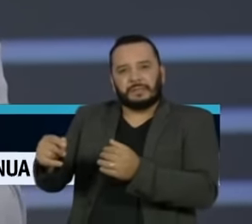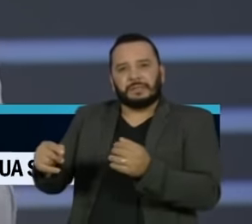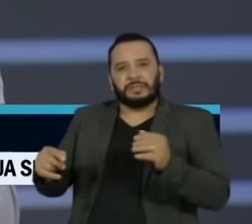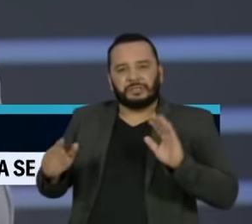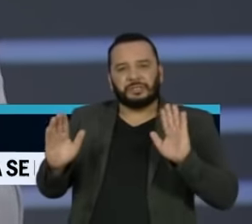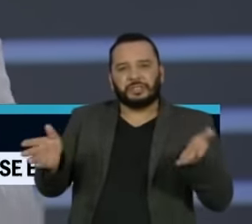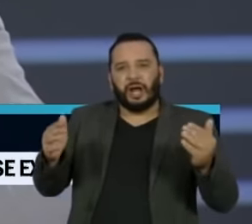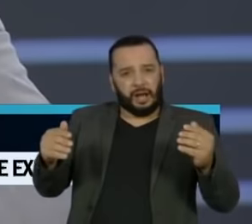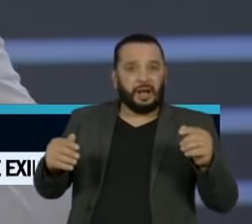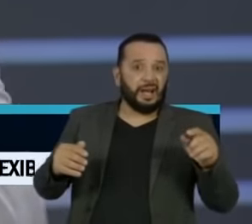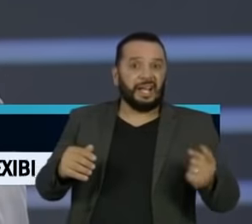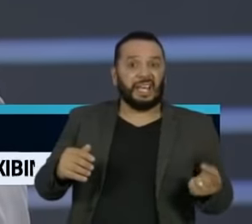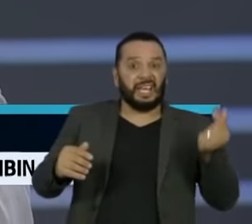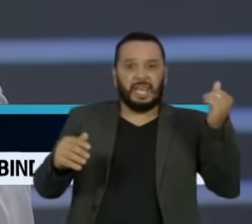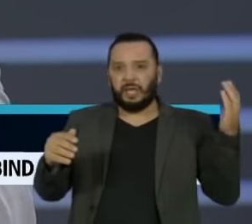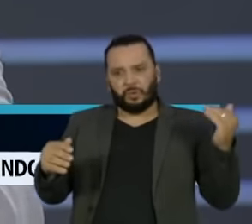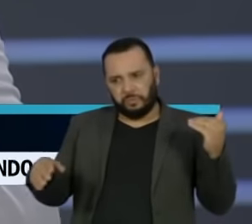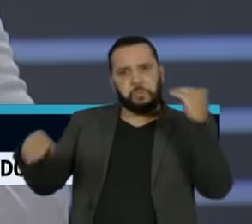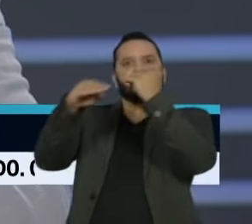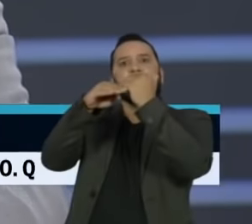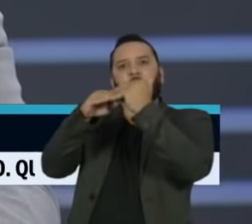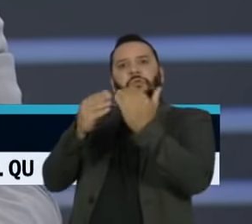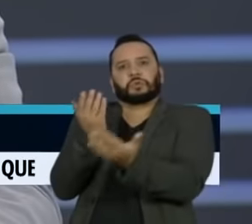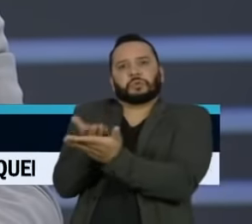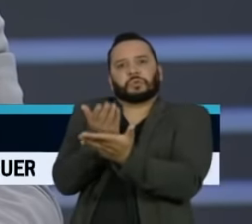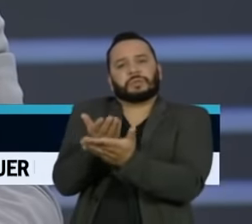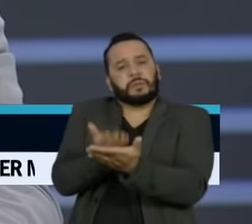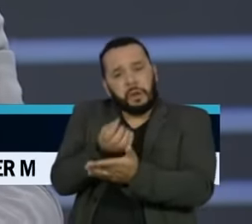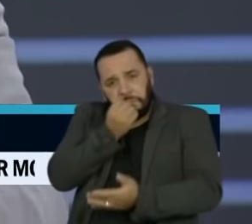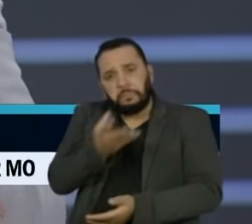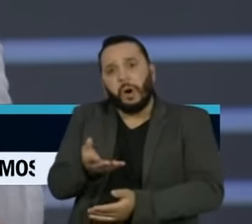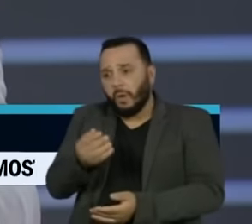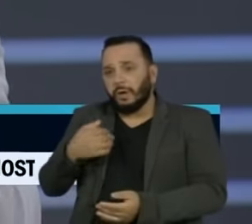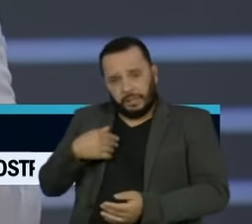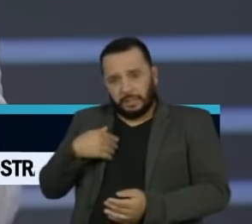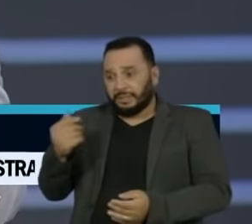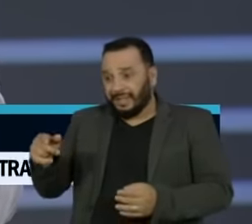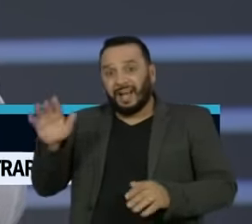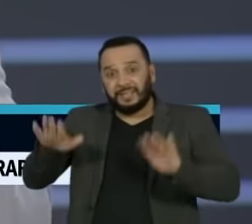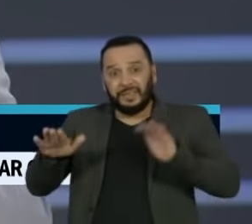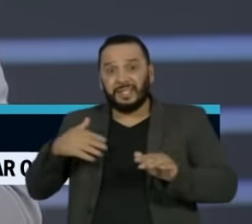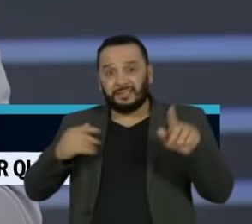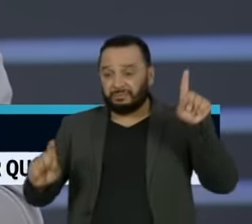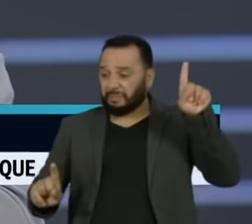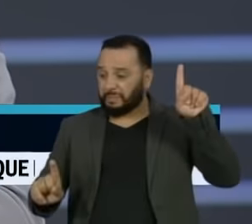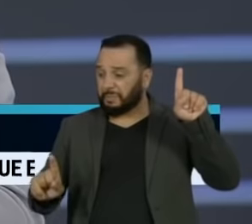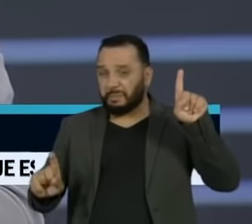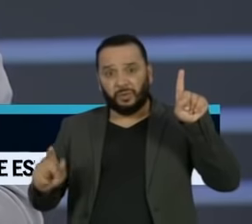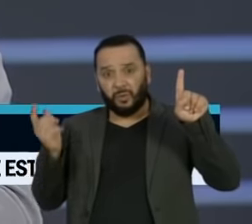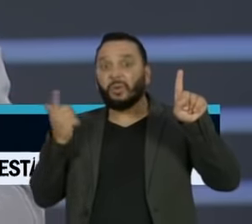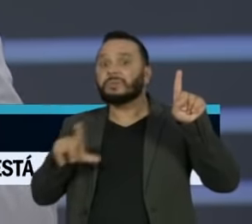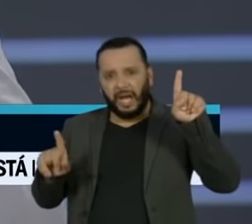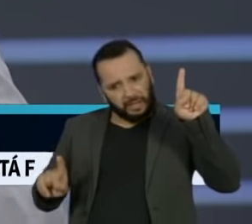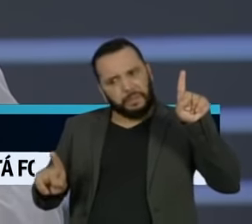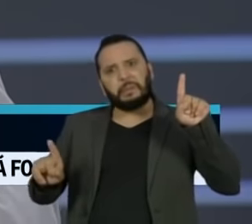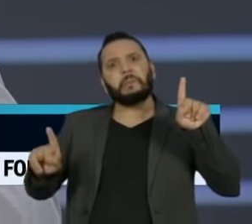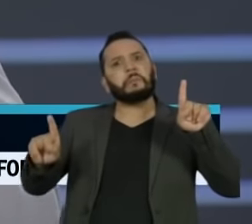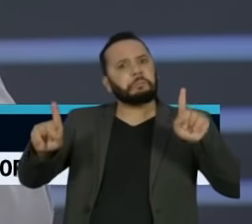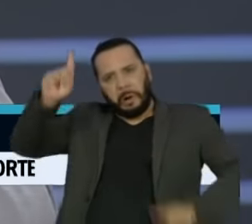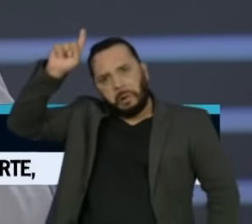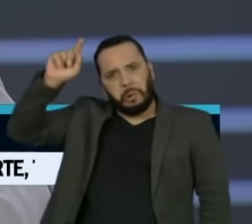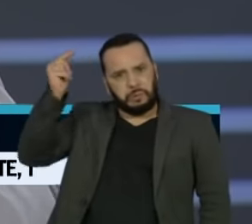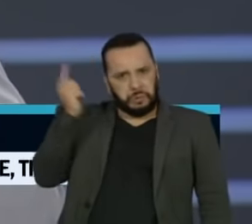possibilidade deles igualizar no processo é muito alta. E isso que está sendo apontado pela pesquisa já foi